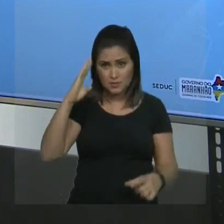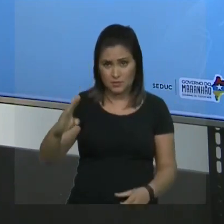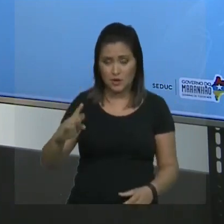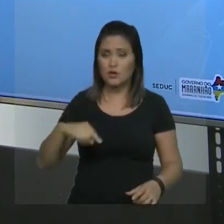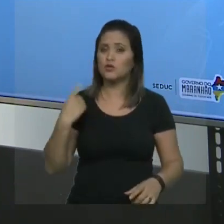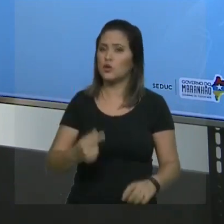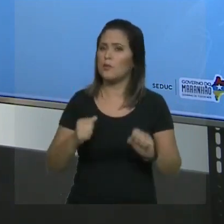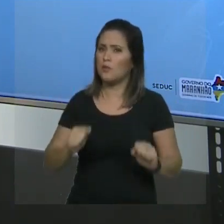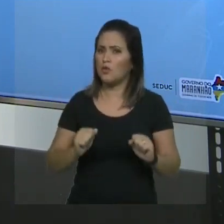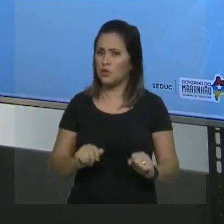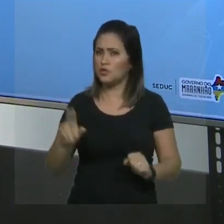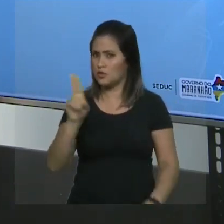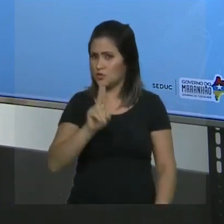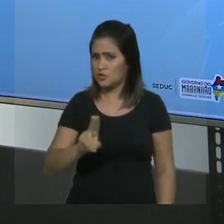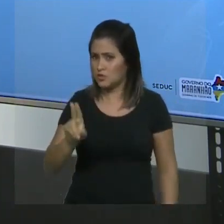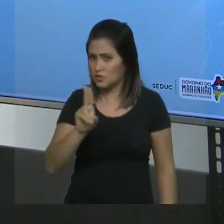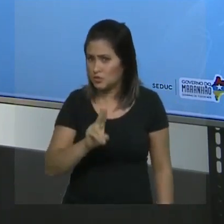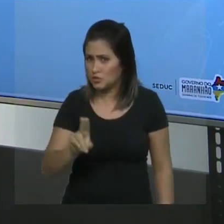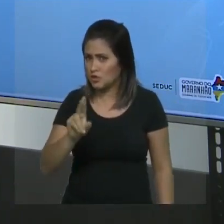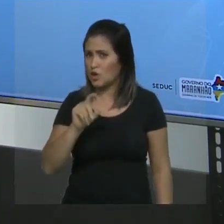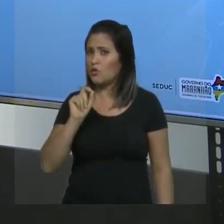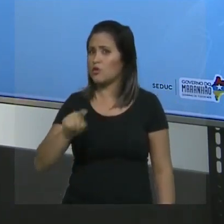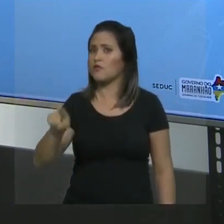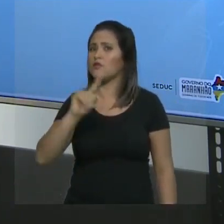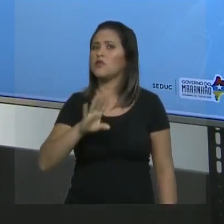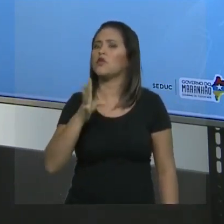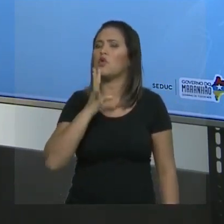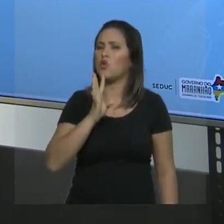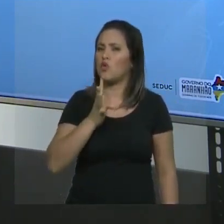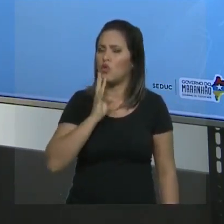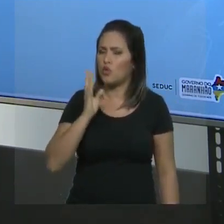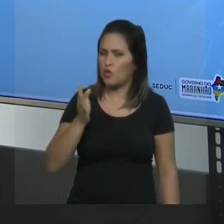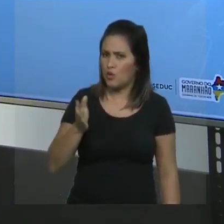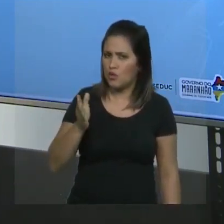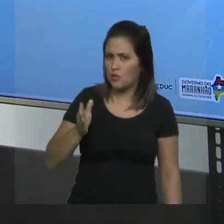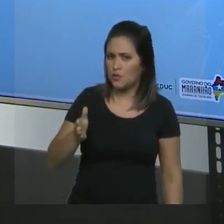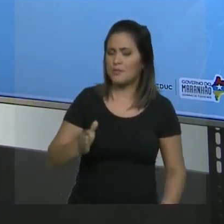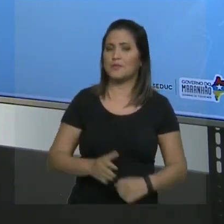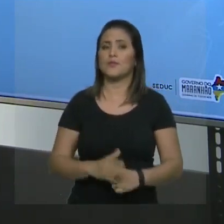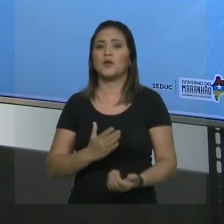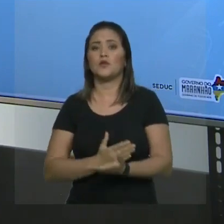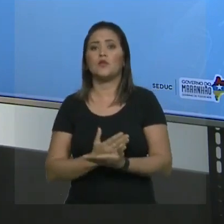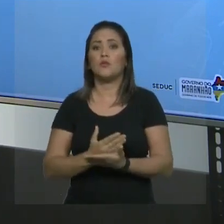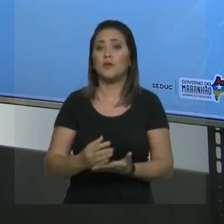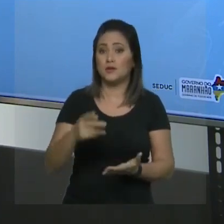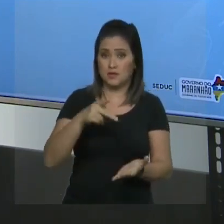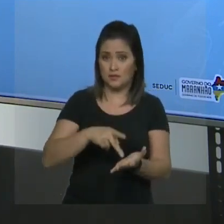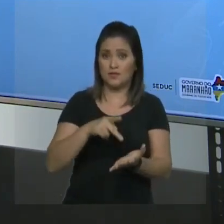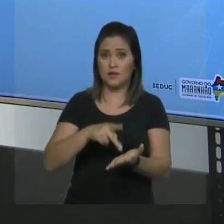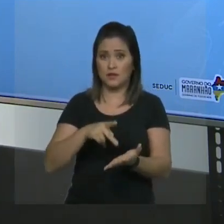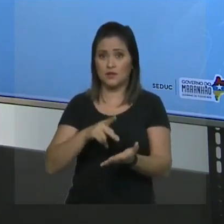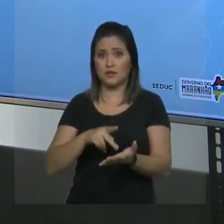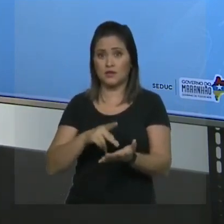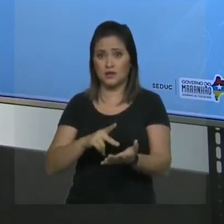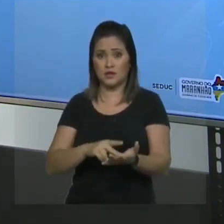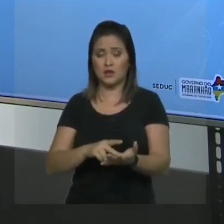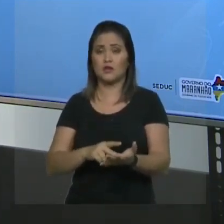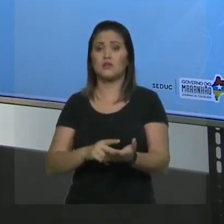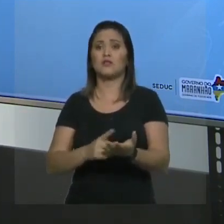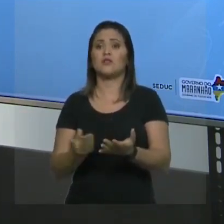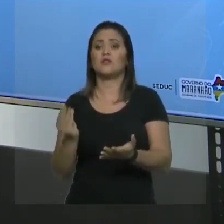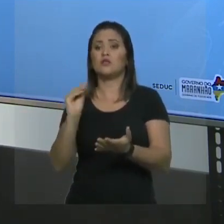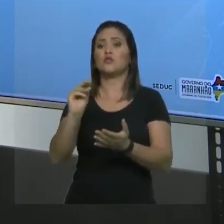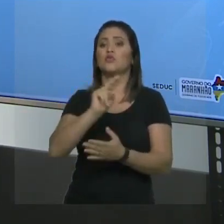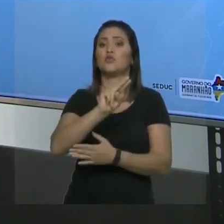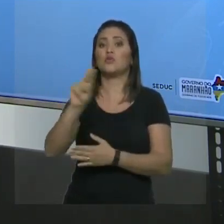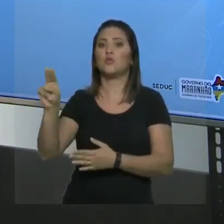conhecimentos que vocês têm, identificar essa cadeia, enumerar essa cadeia principal, para começar a realmente dar o nome do composto orgânico. Então, vamos lá.